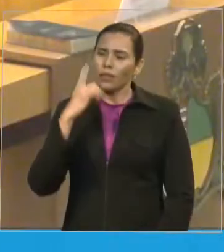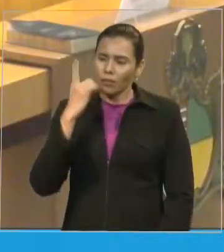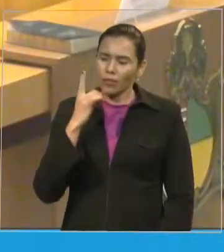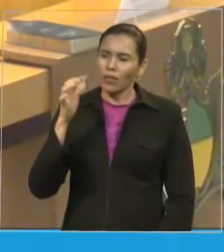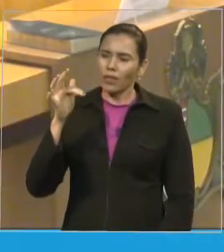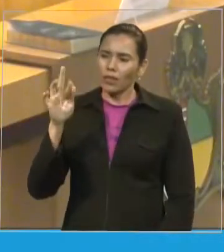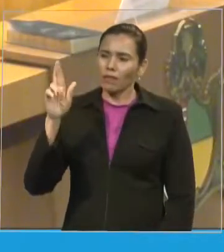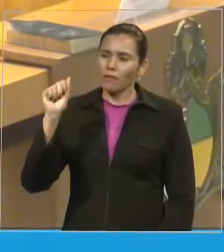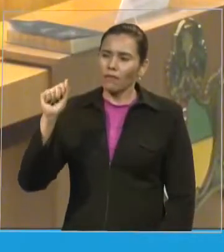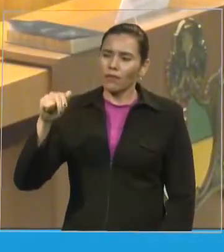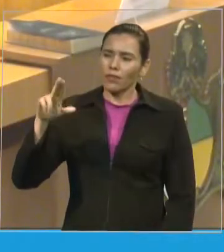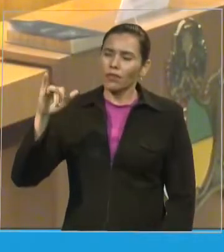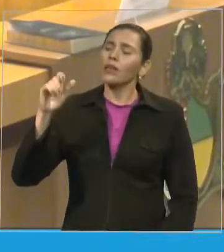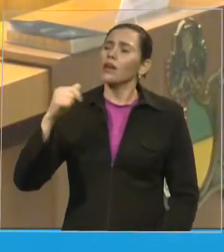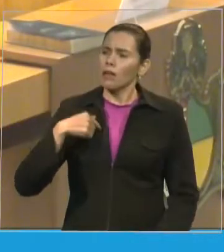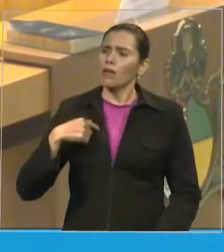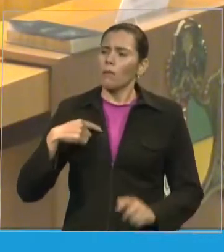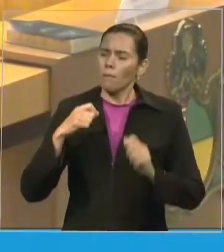oração